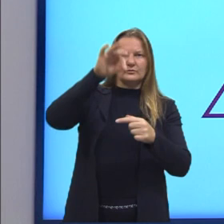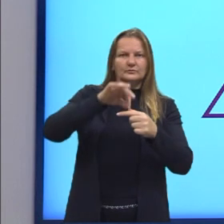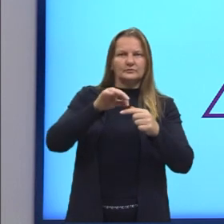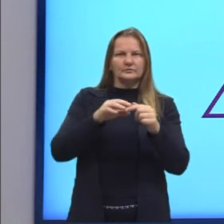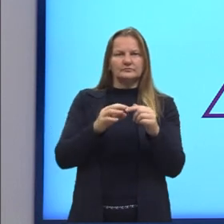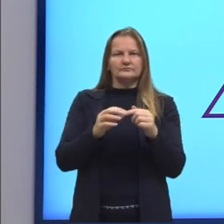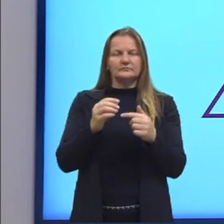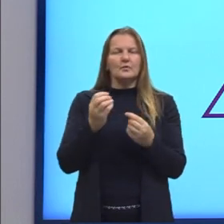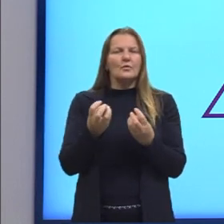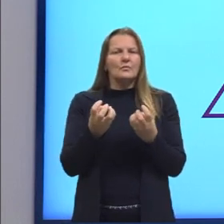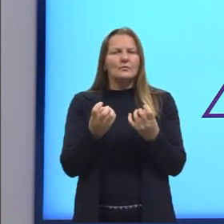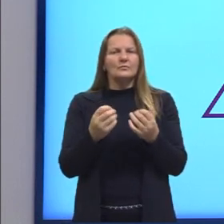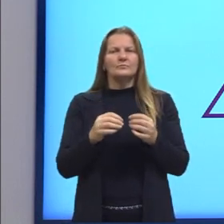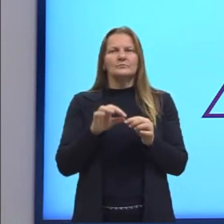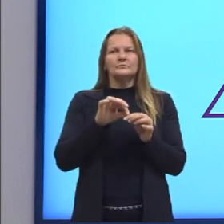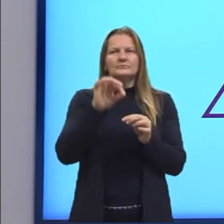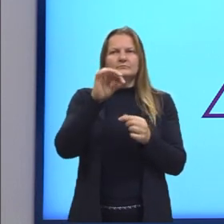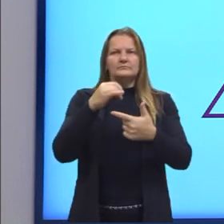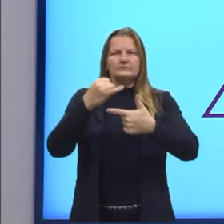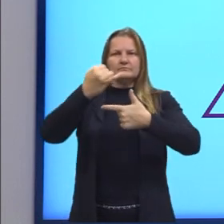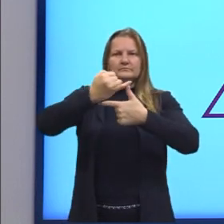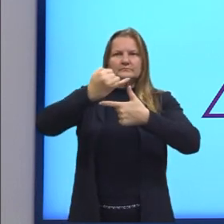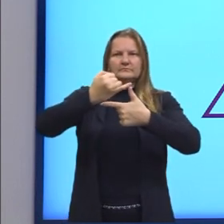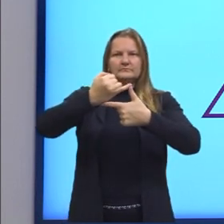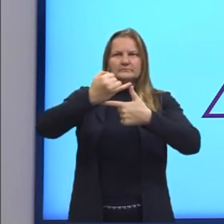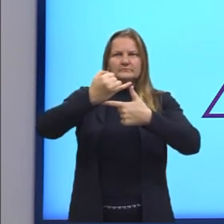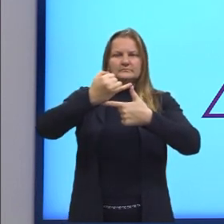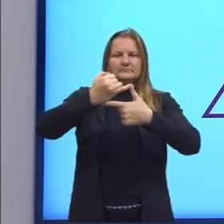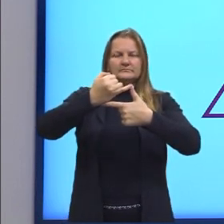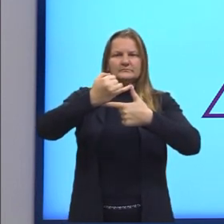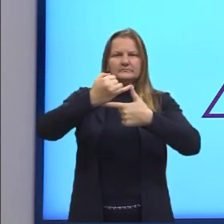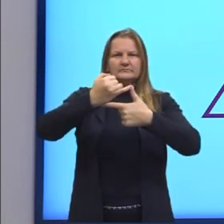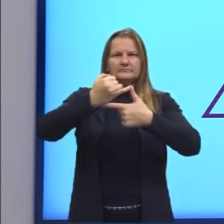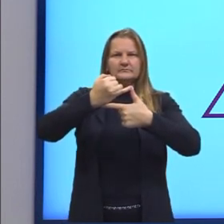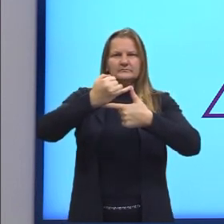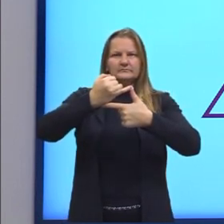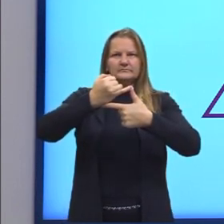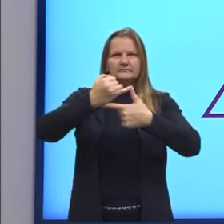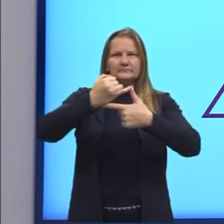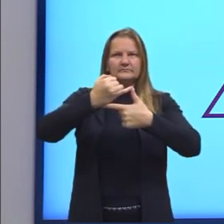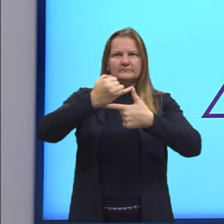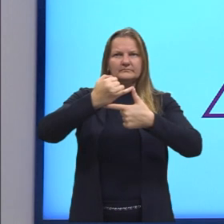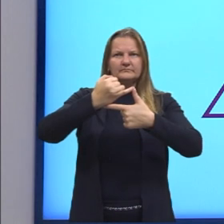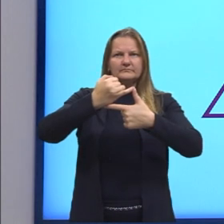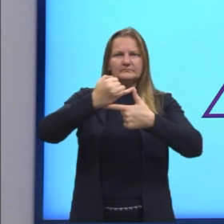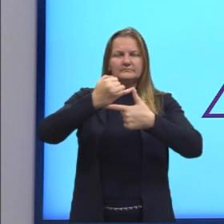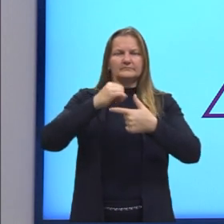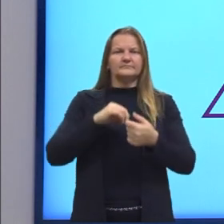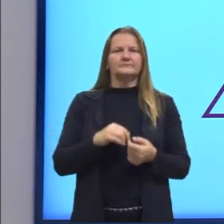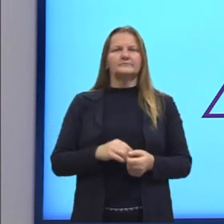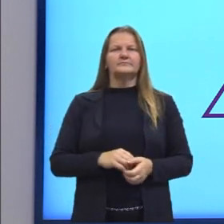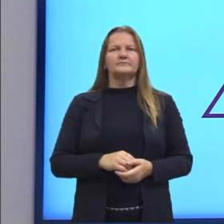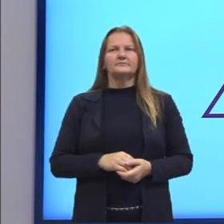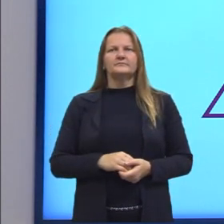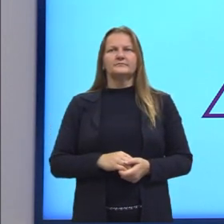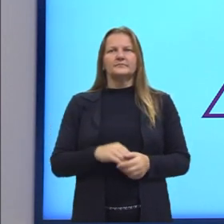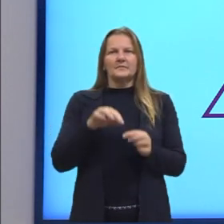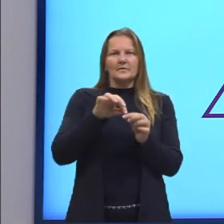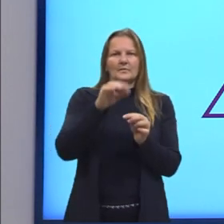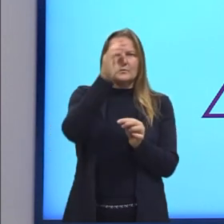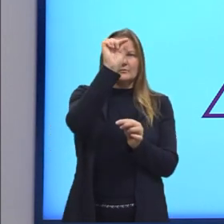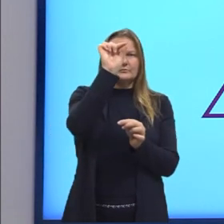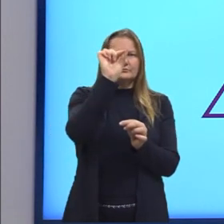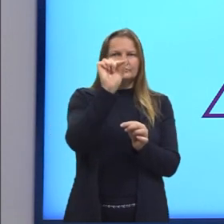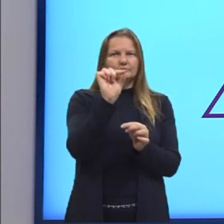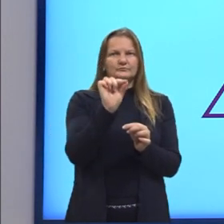segmento então, aqui perpendicular à nossa hipotenusa. Aqui então, tracei